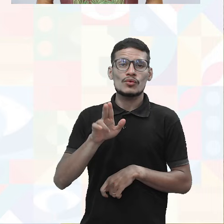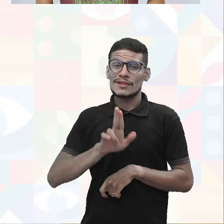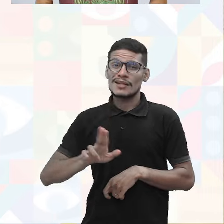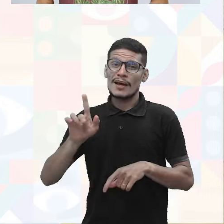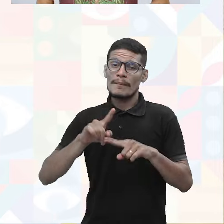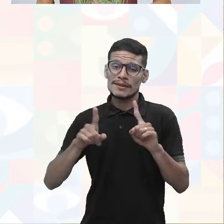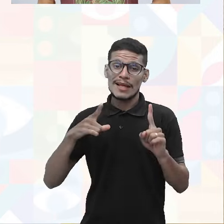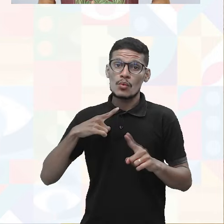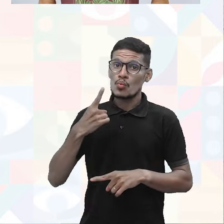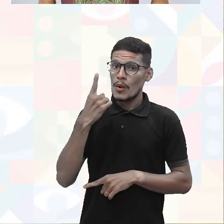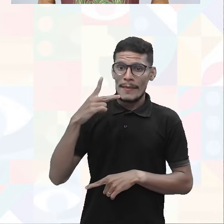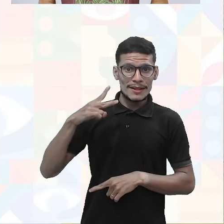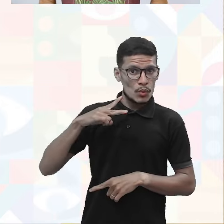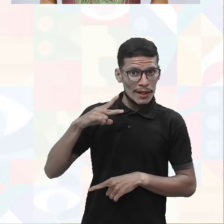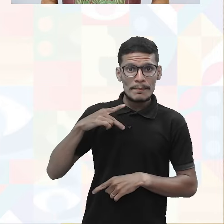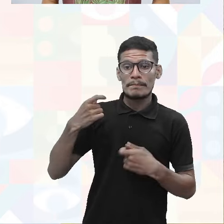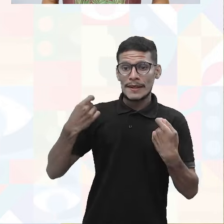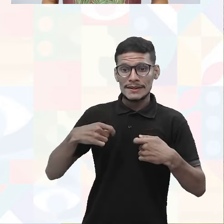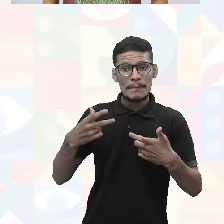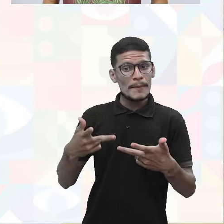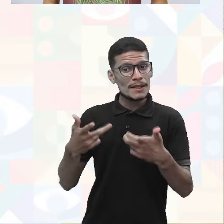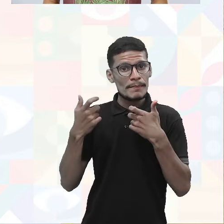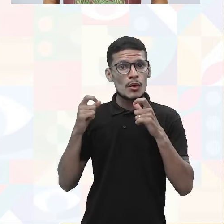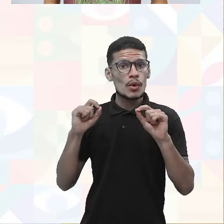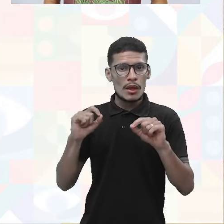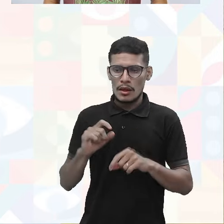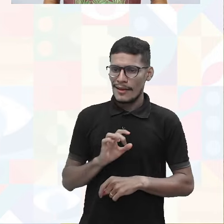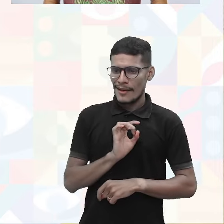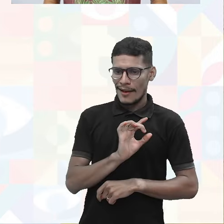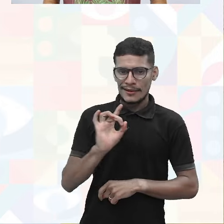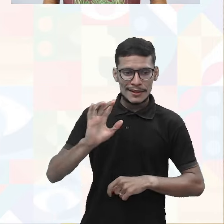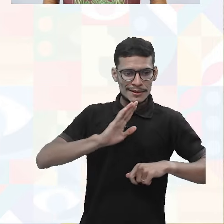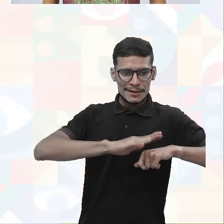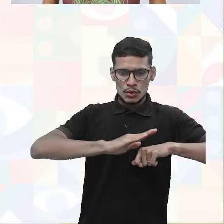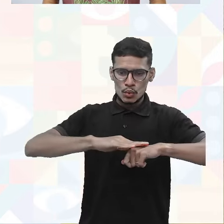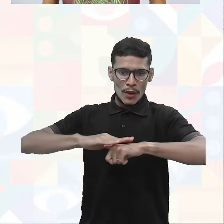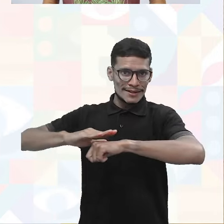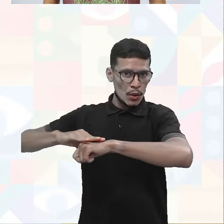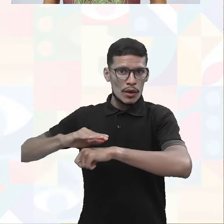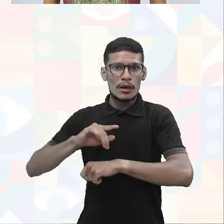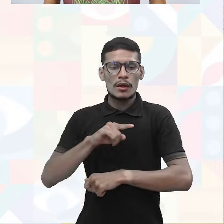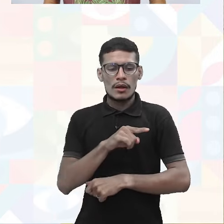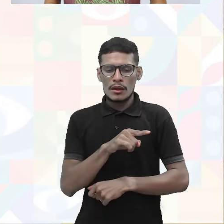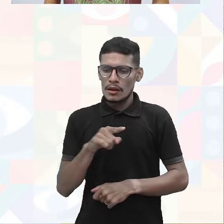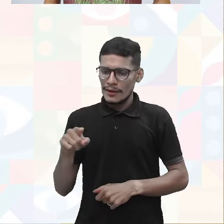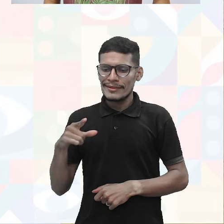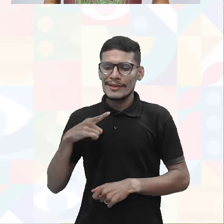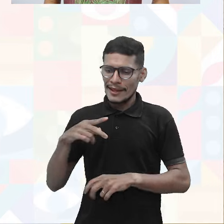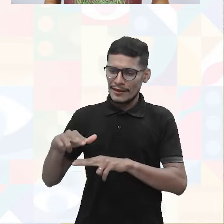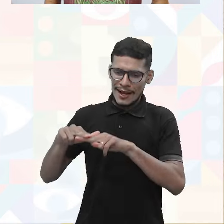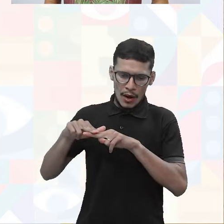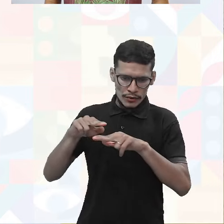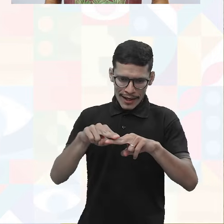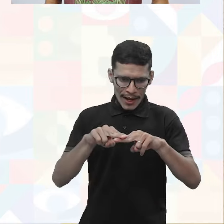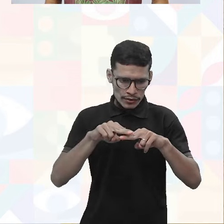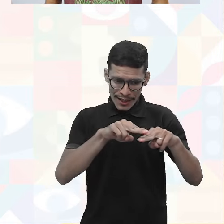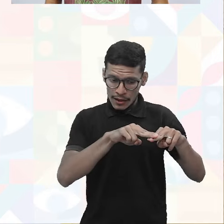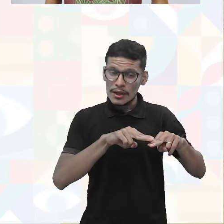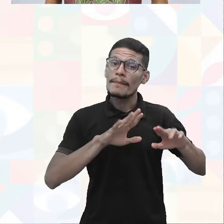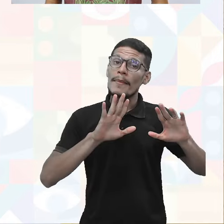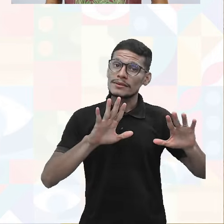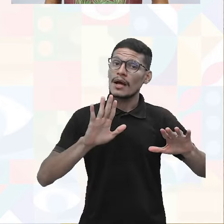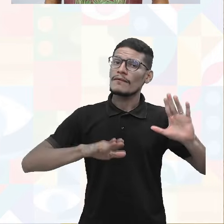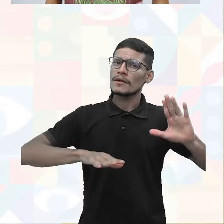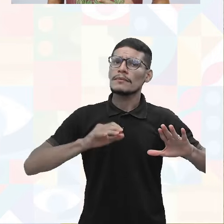particularidade que tem que ser observada. Que para cada situação dessa, vamos dizer, para cada categoria, você vai ter as causas, mas às vezes eu posso ter